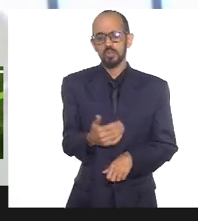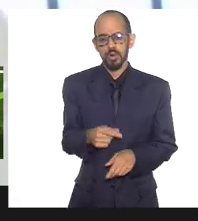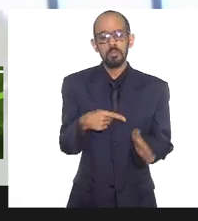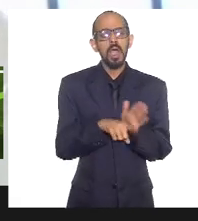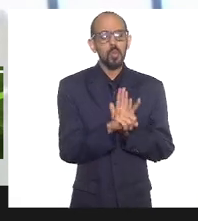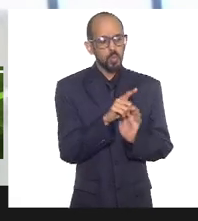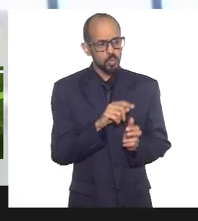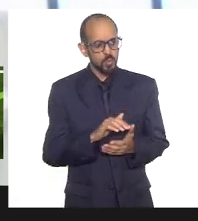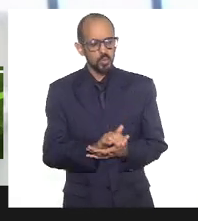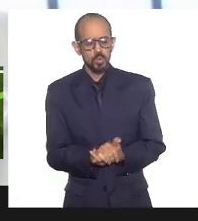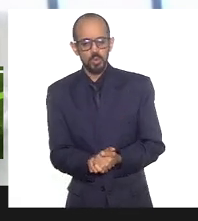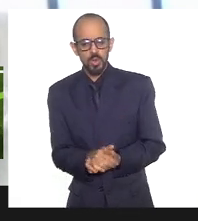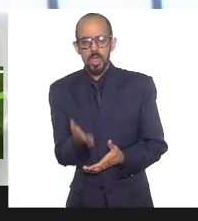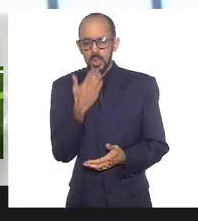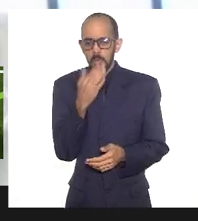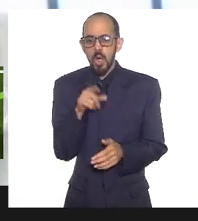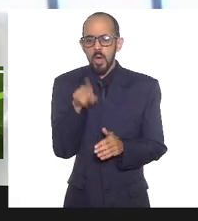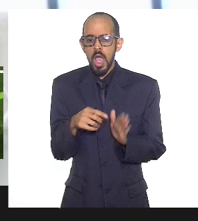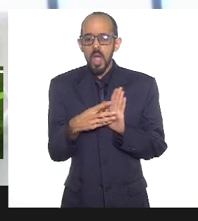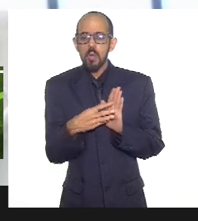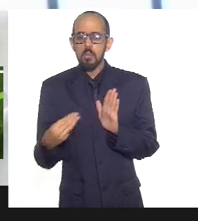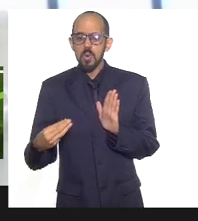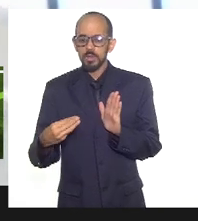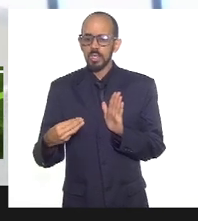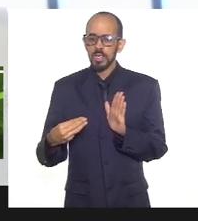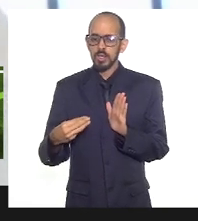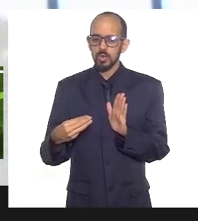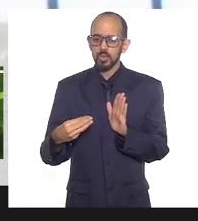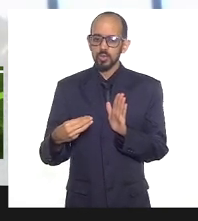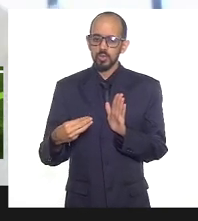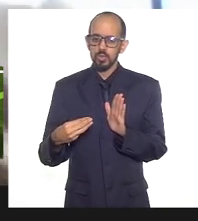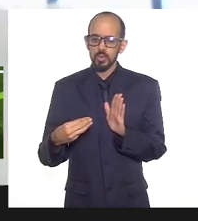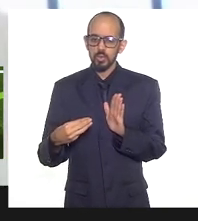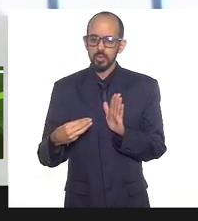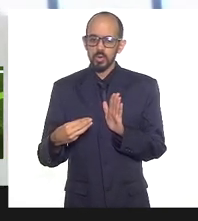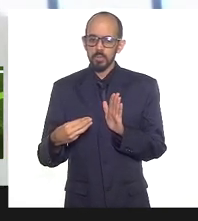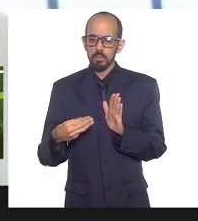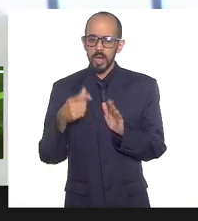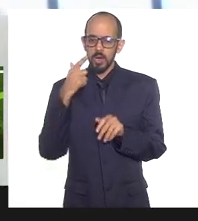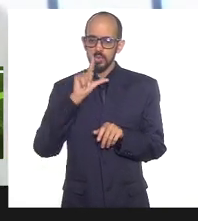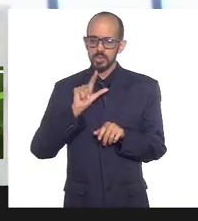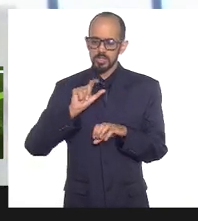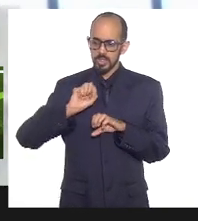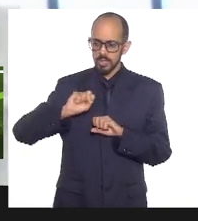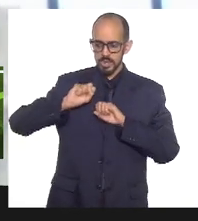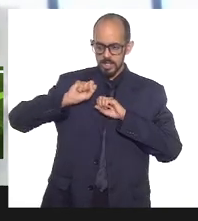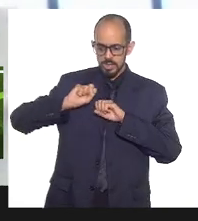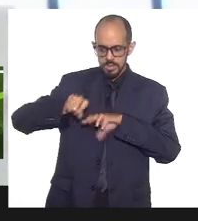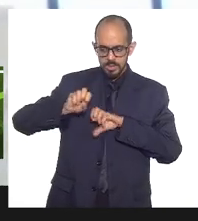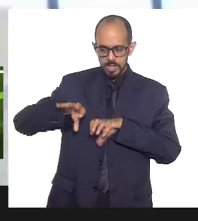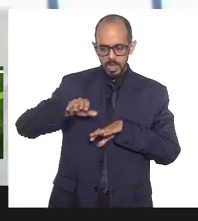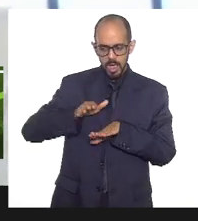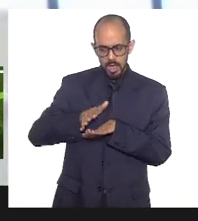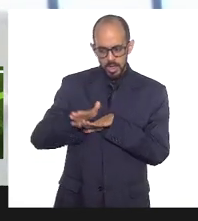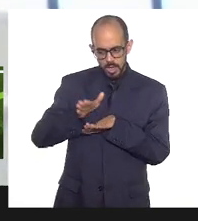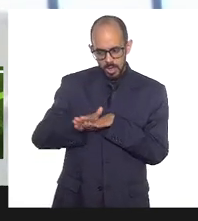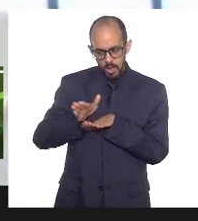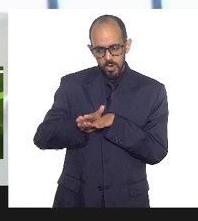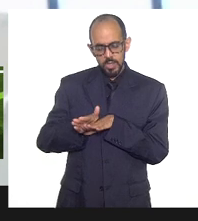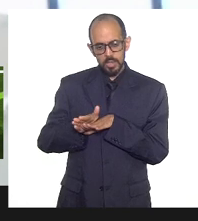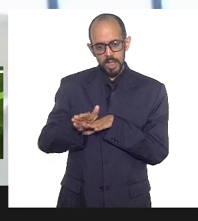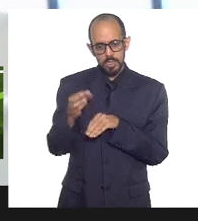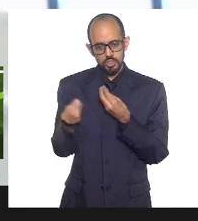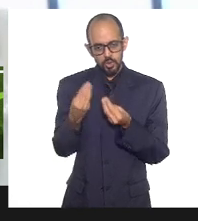Qual seria o formato para poder capacitar, não, mas orientar de como nós